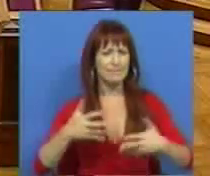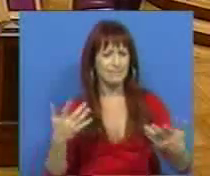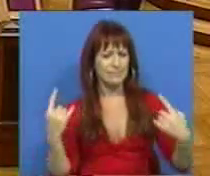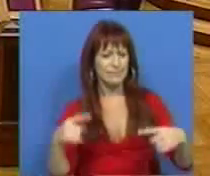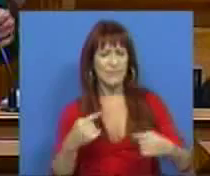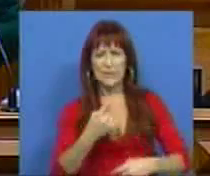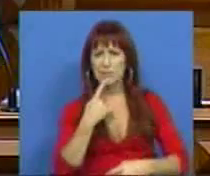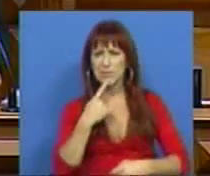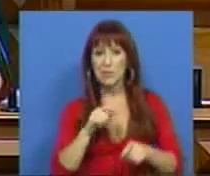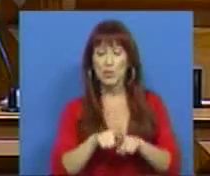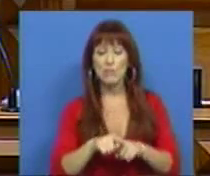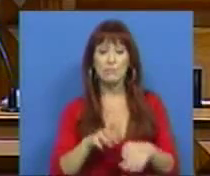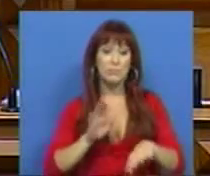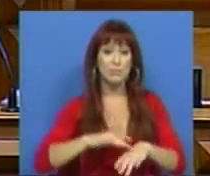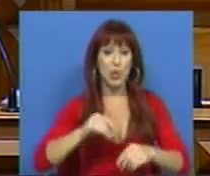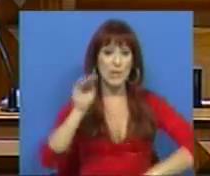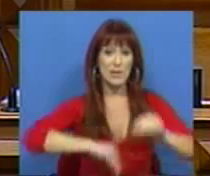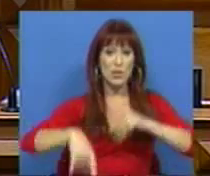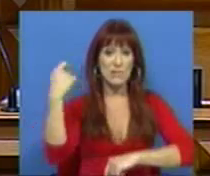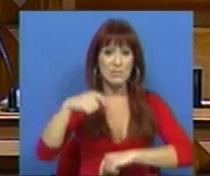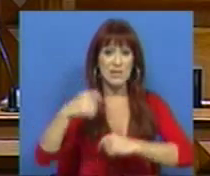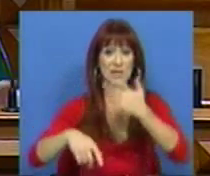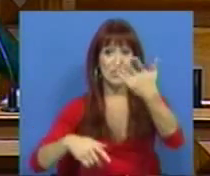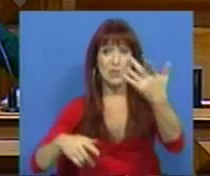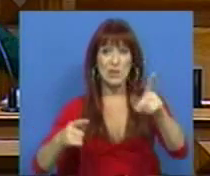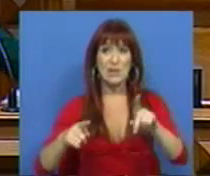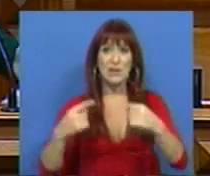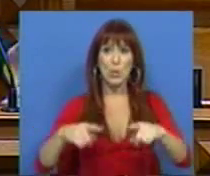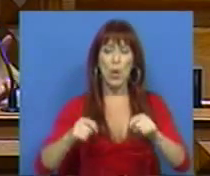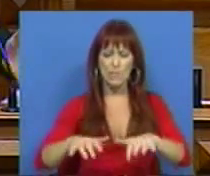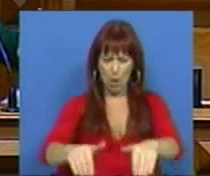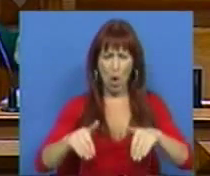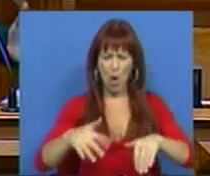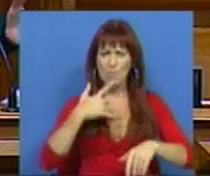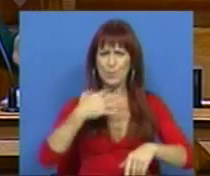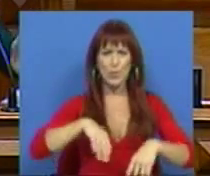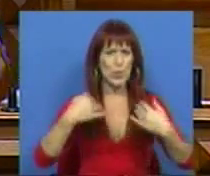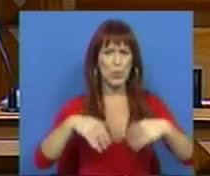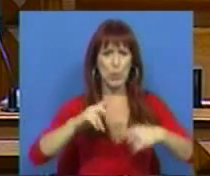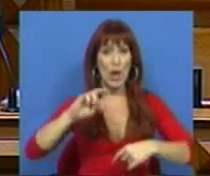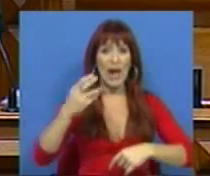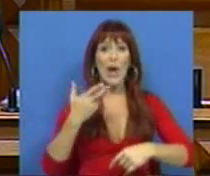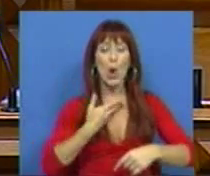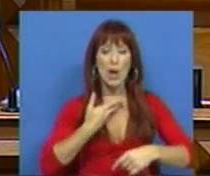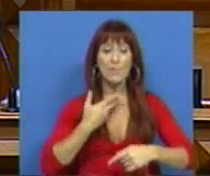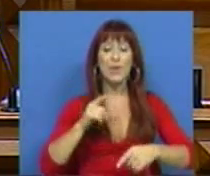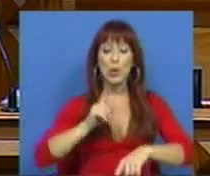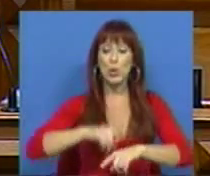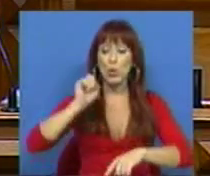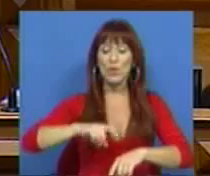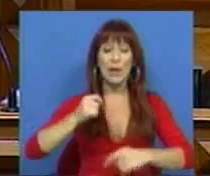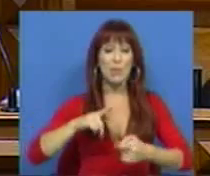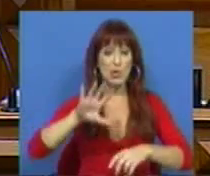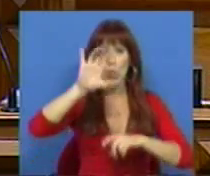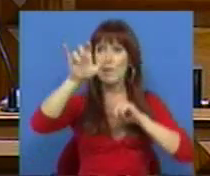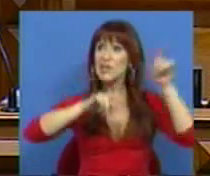tenha entendido que no rescaldo das eleições presidenciais, que tiveram uma abstenção absolutamente recorde, no momento em que